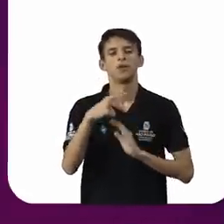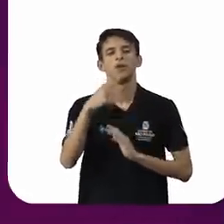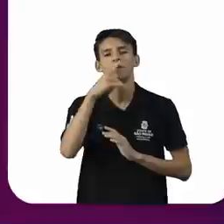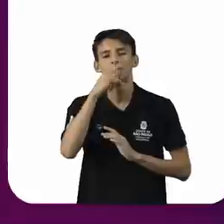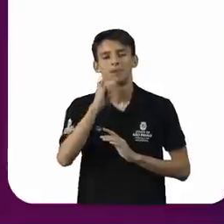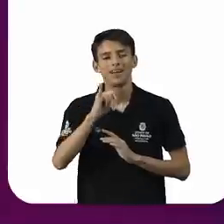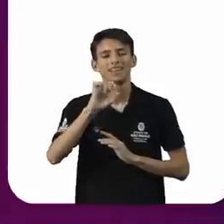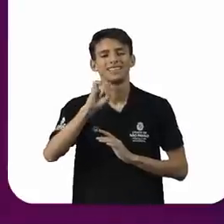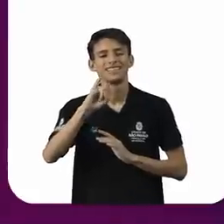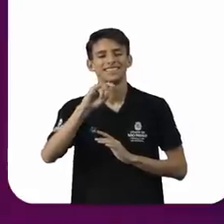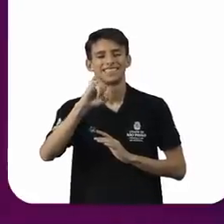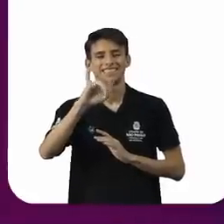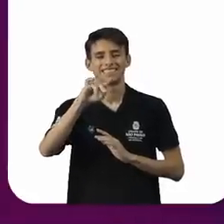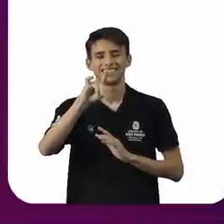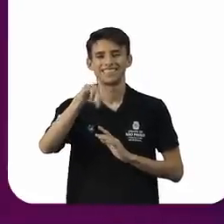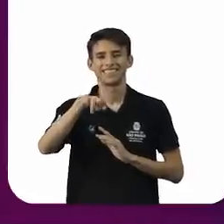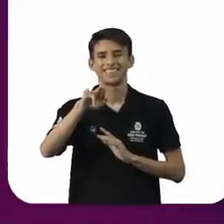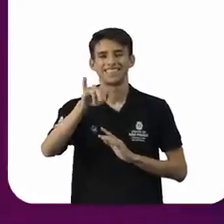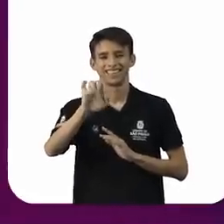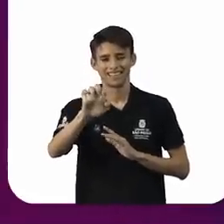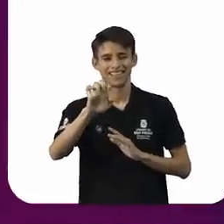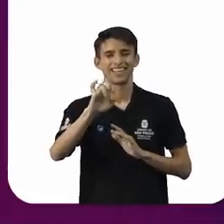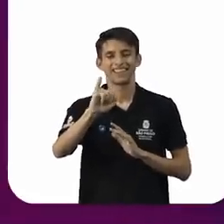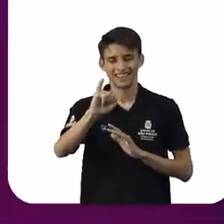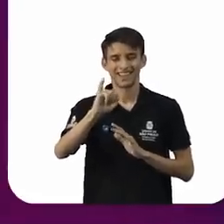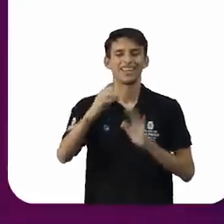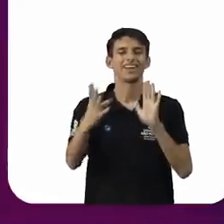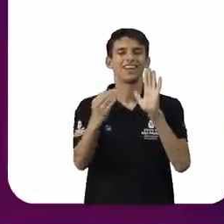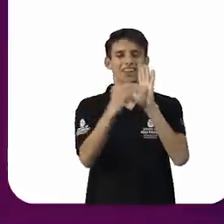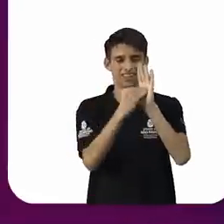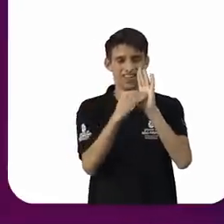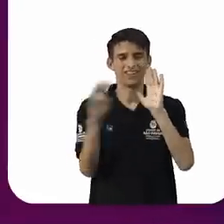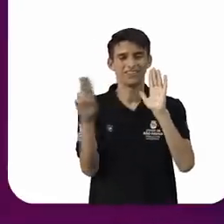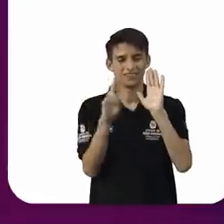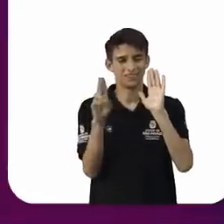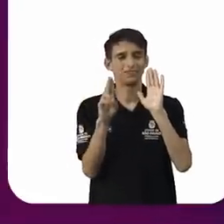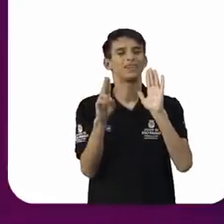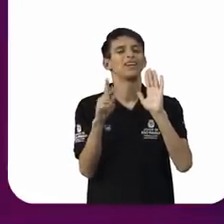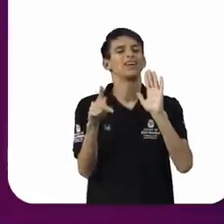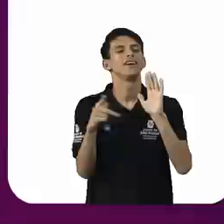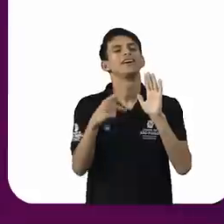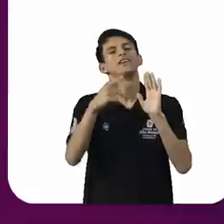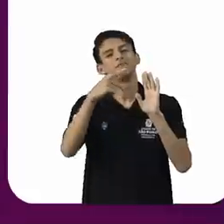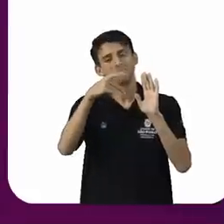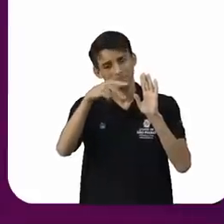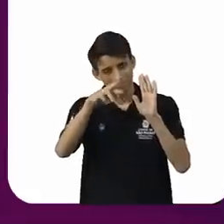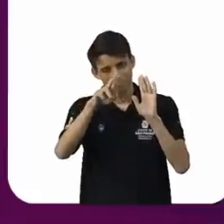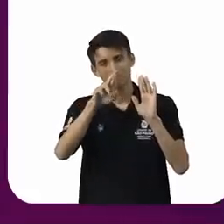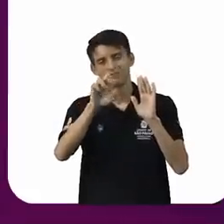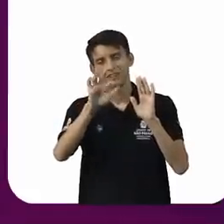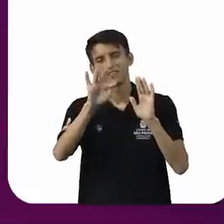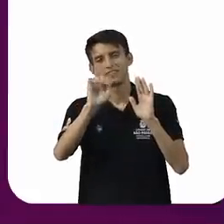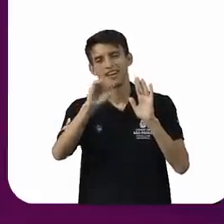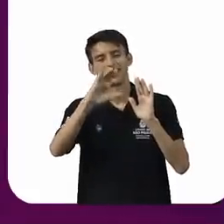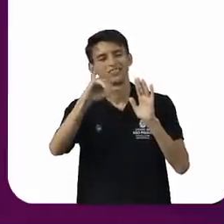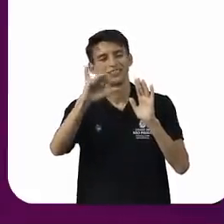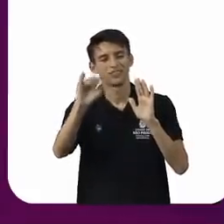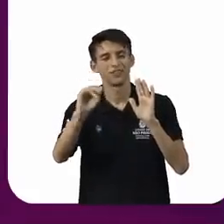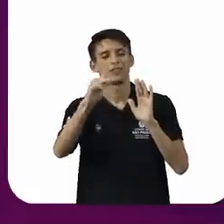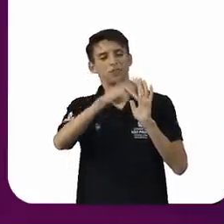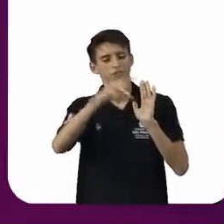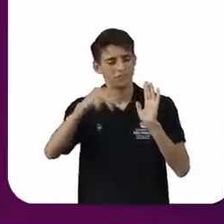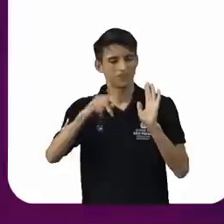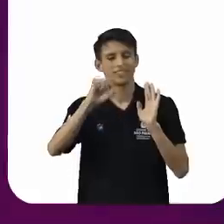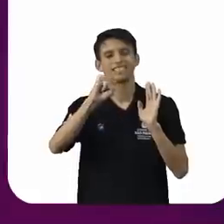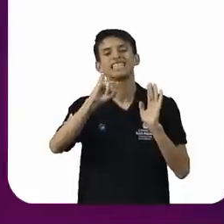vai constar na capa do meu livro, não é? Na capa, já capa, prefácio, professor, doutor, Bábalo Lichá, Sidney